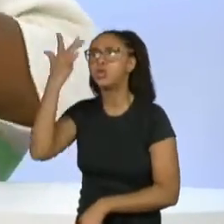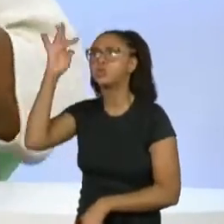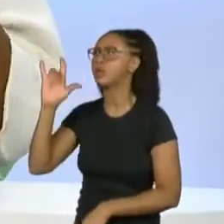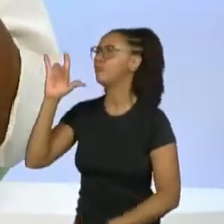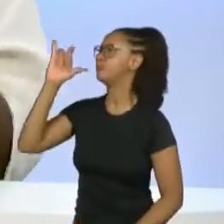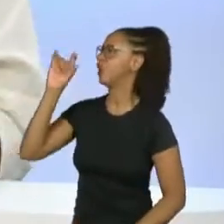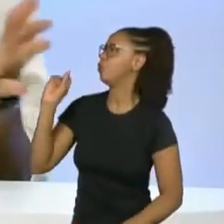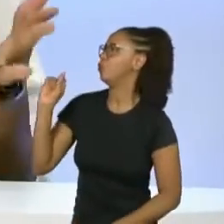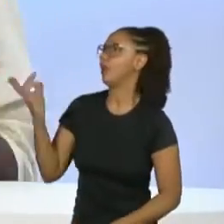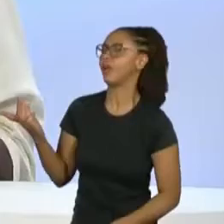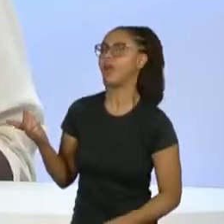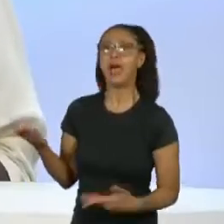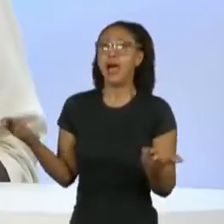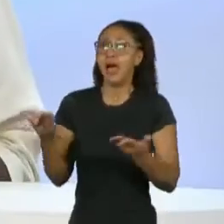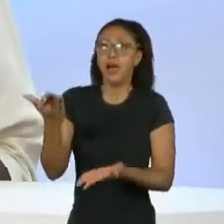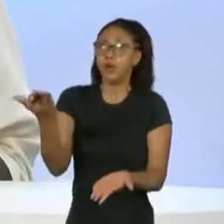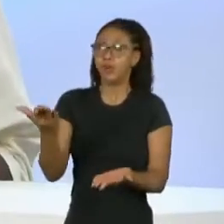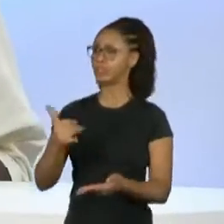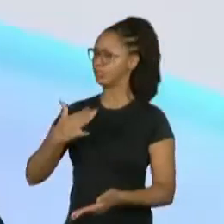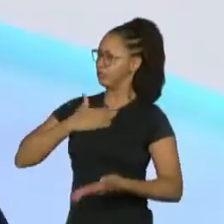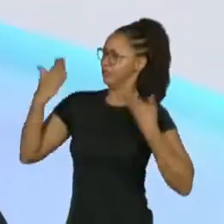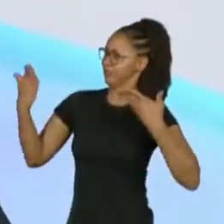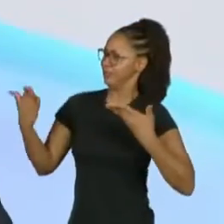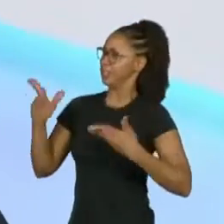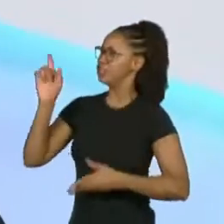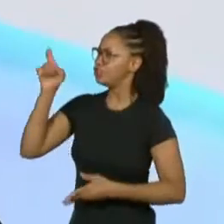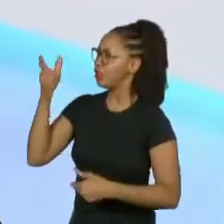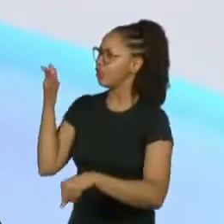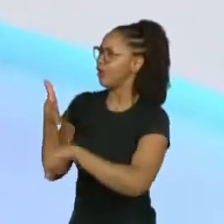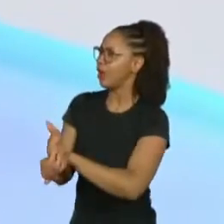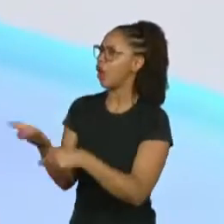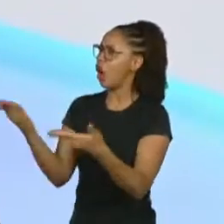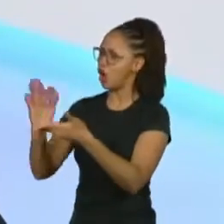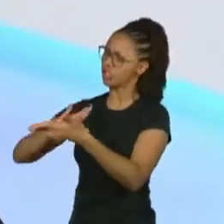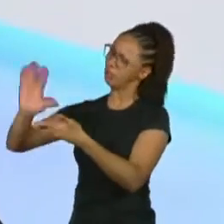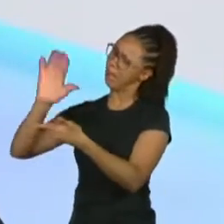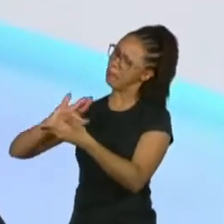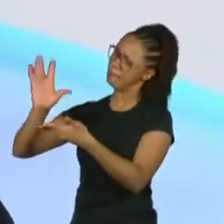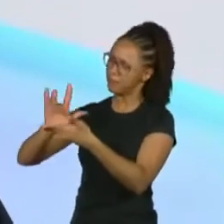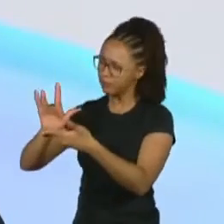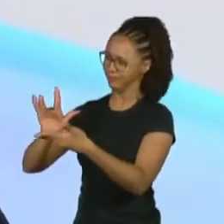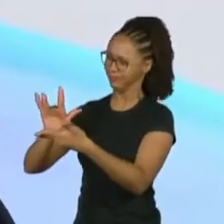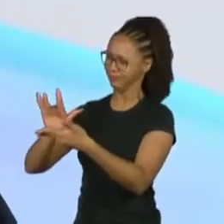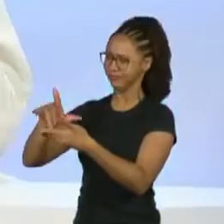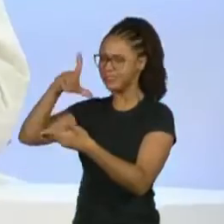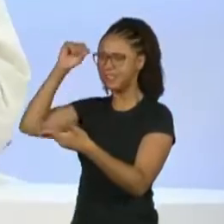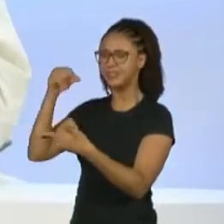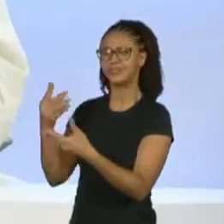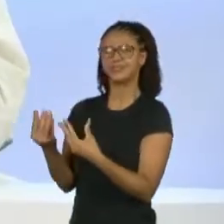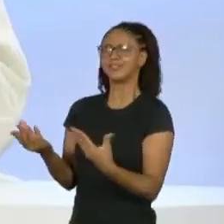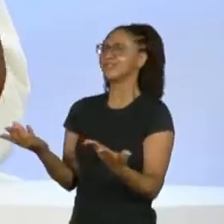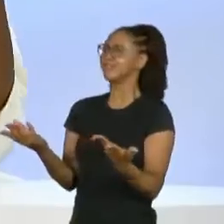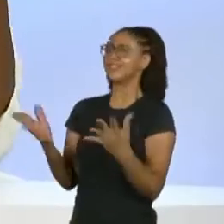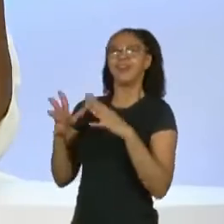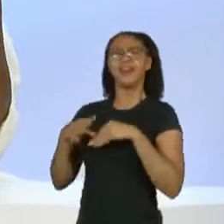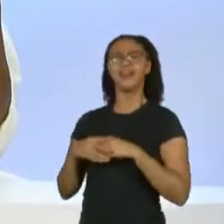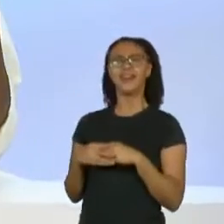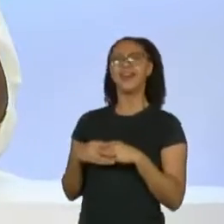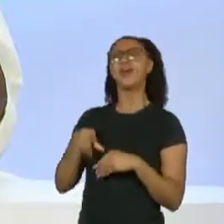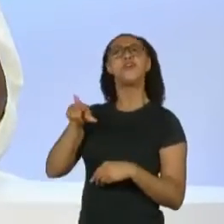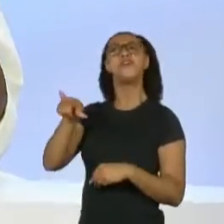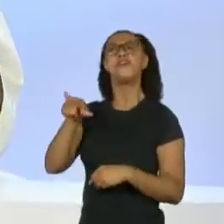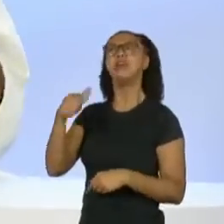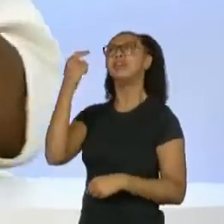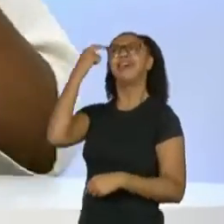Instagram. E de repente, você estava lá no TikTok hoje, passando na minha timeline. Eu queria saber, o que você